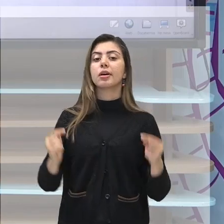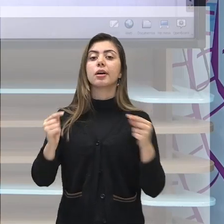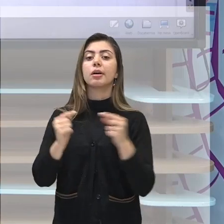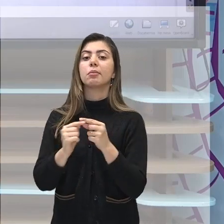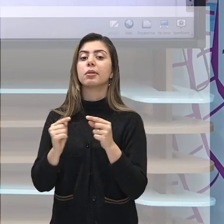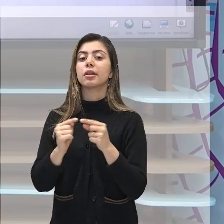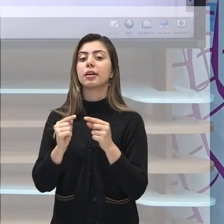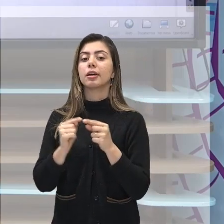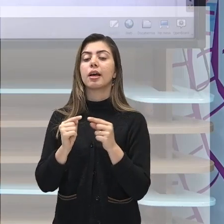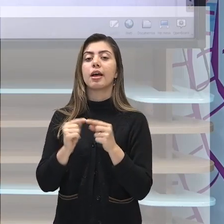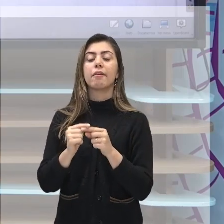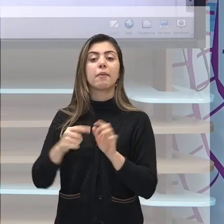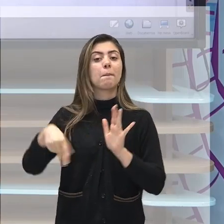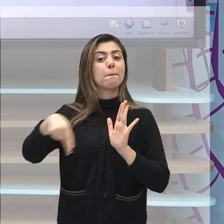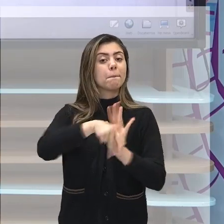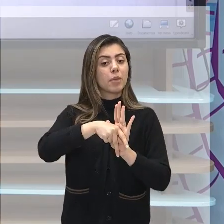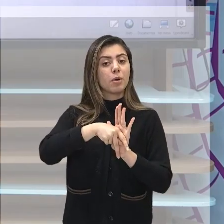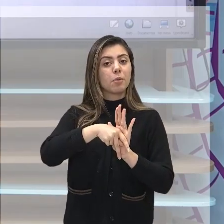estritamente,